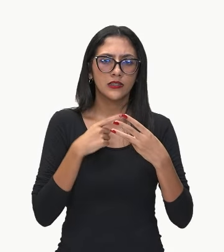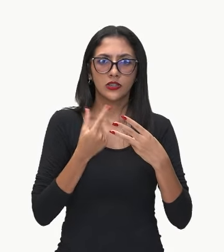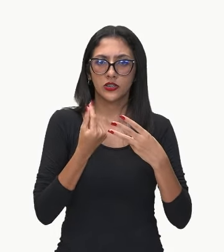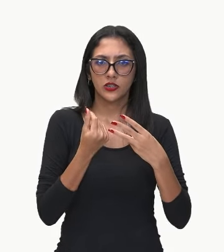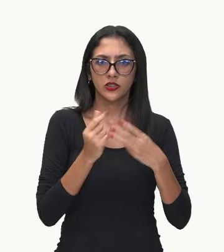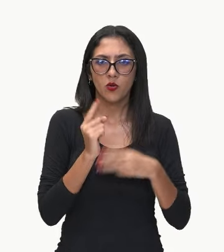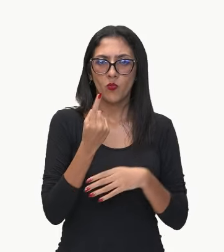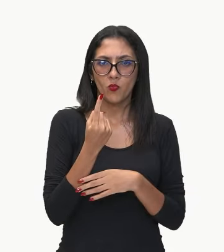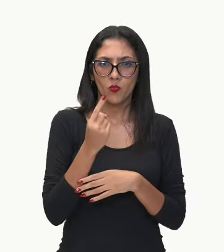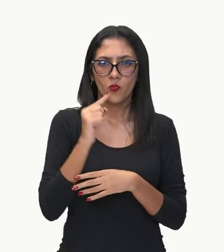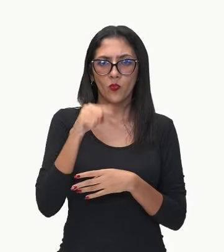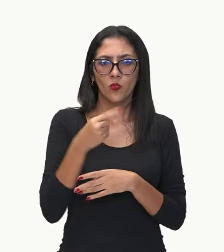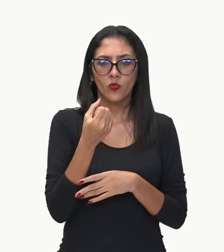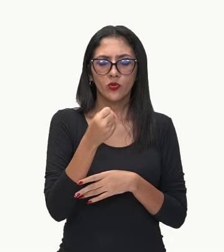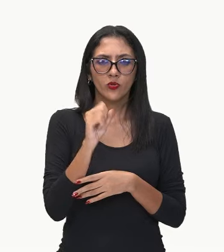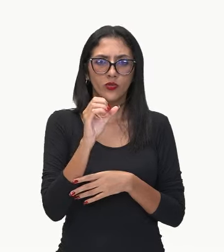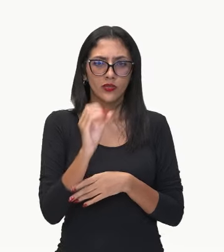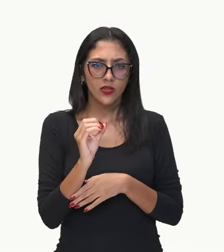,80.